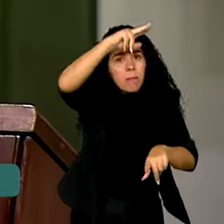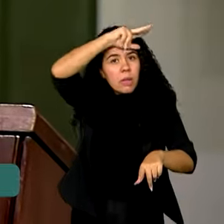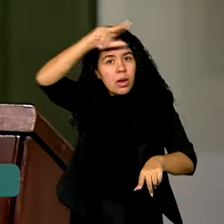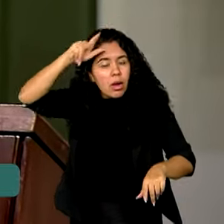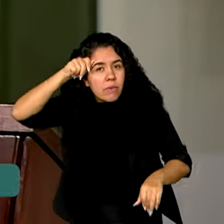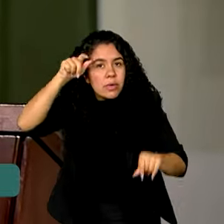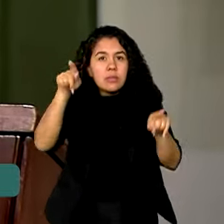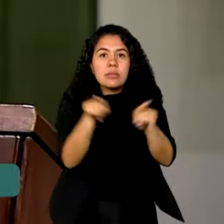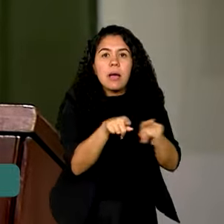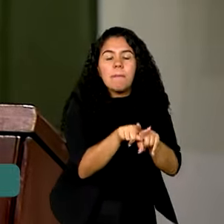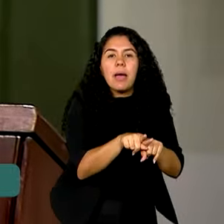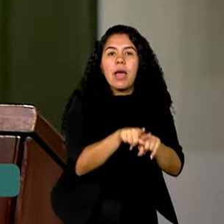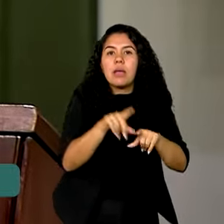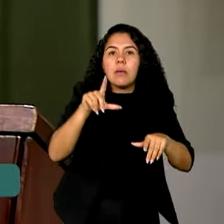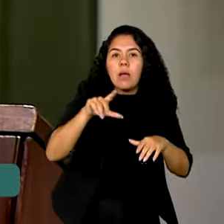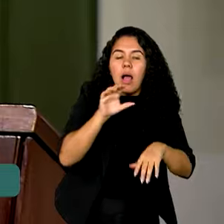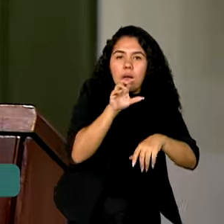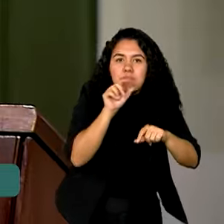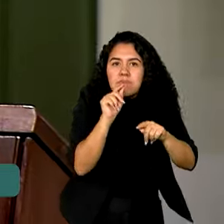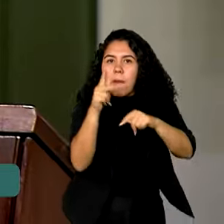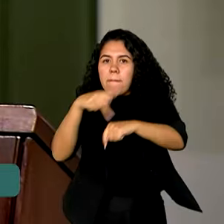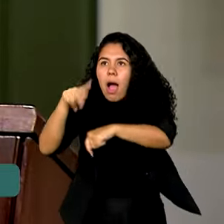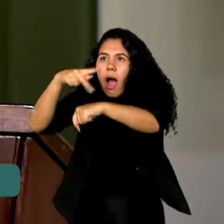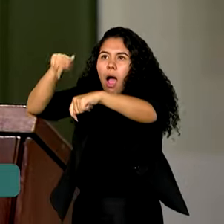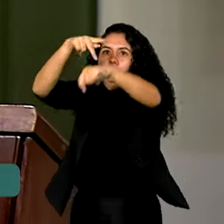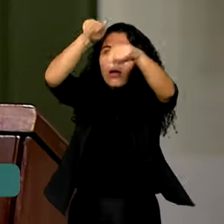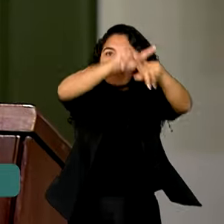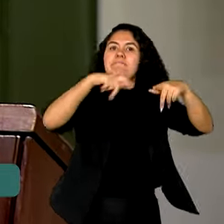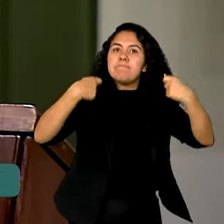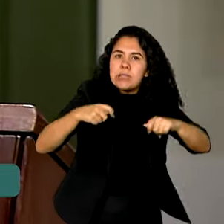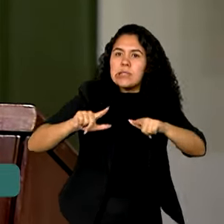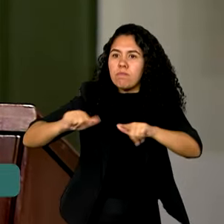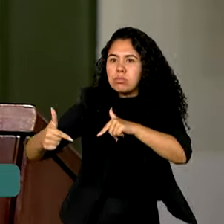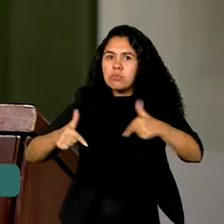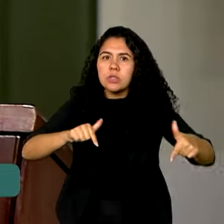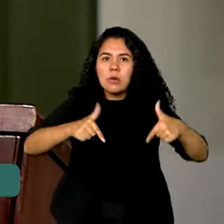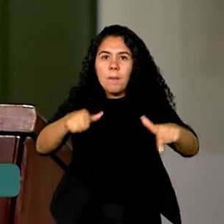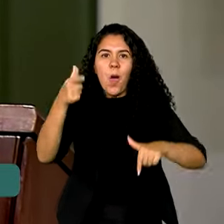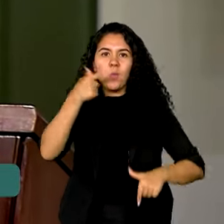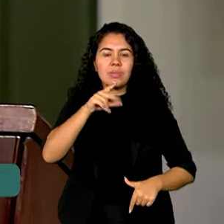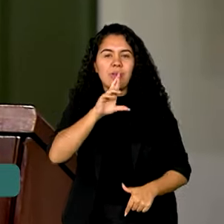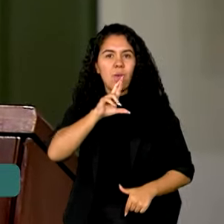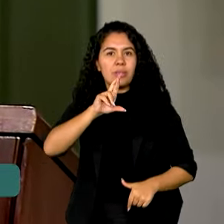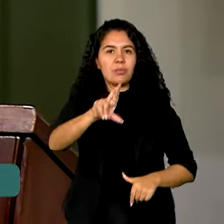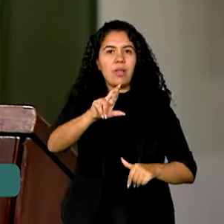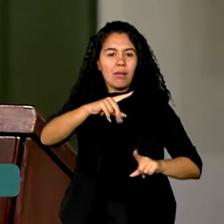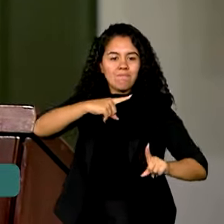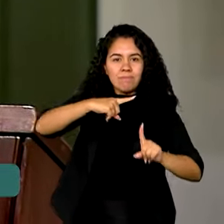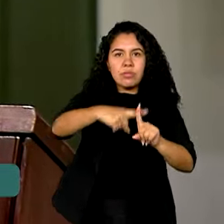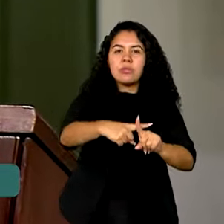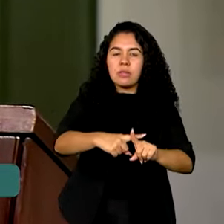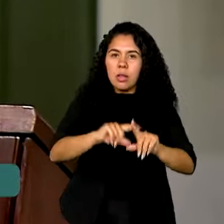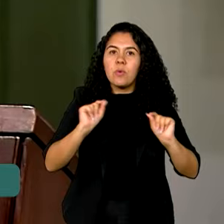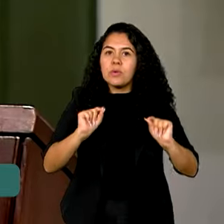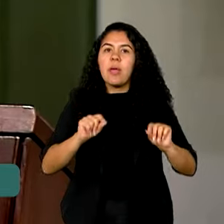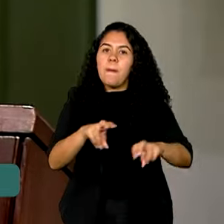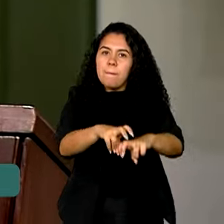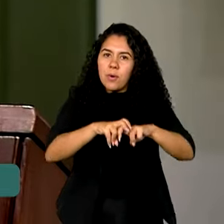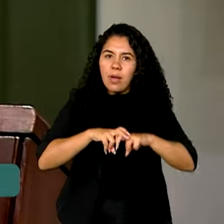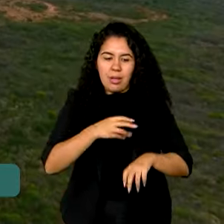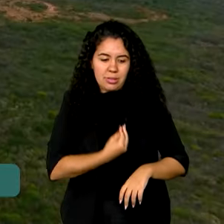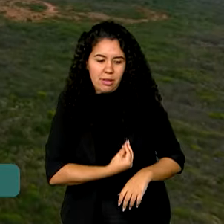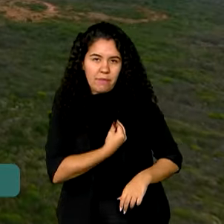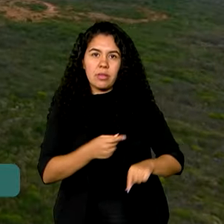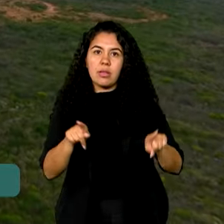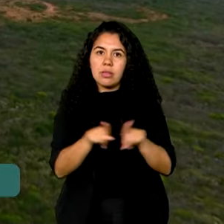é feita em cada país para que a gente possa ter um resultado adequado em benefício da vida, em benefício do